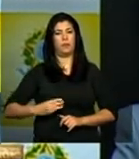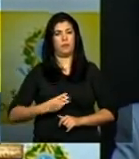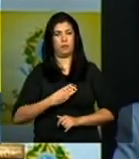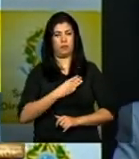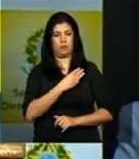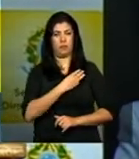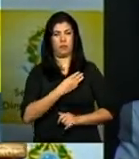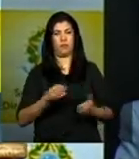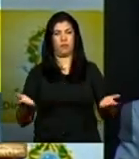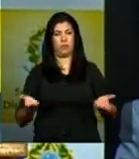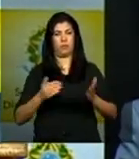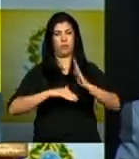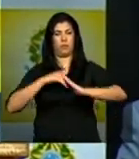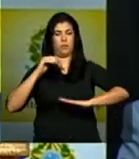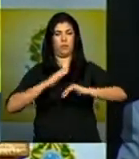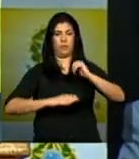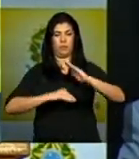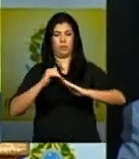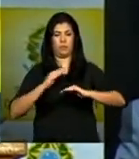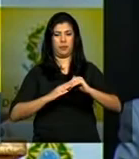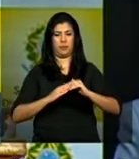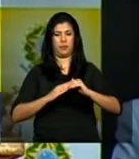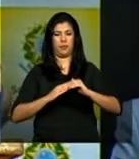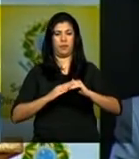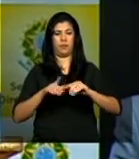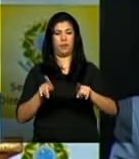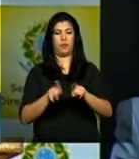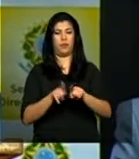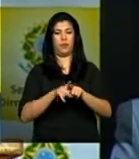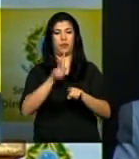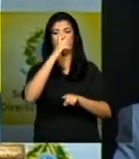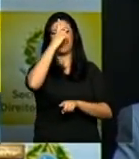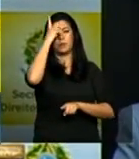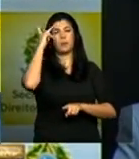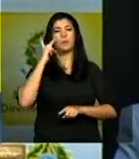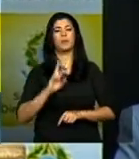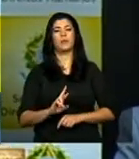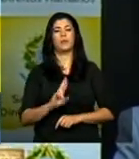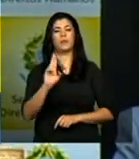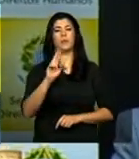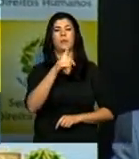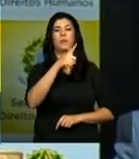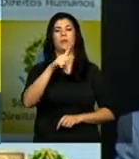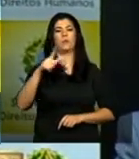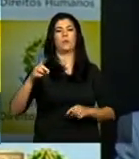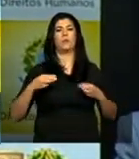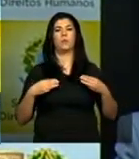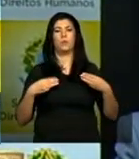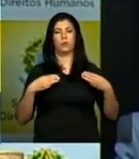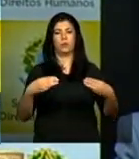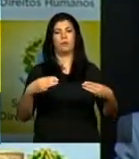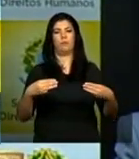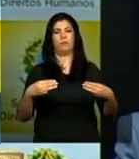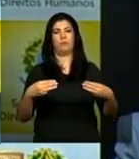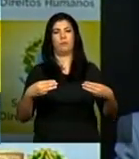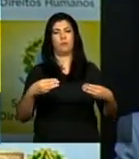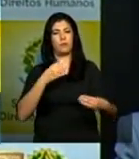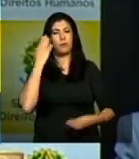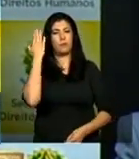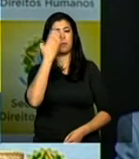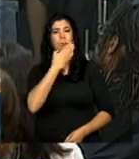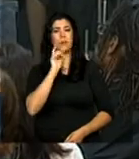neste ato e de representantes de outros ministérios é uma prova